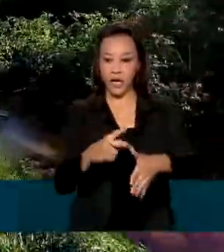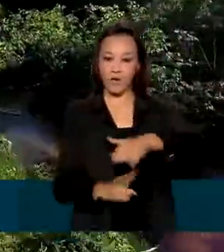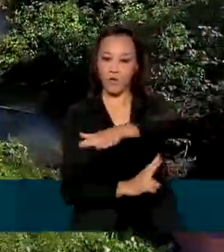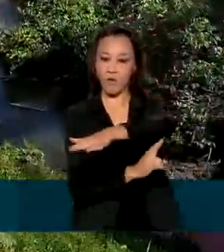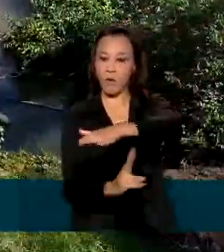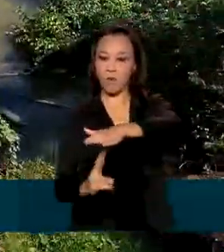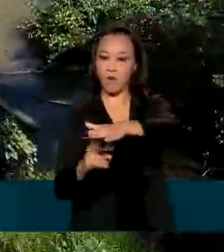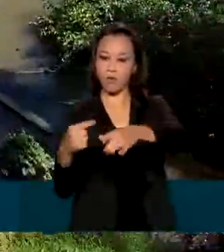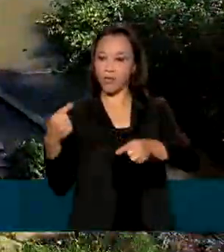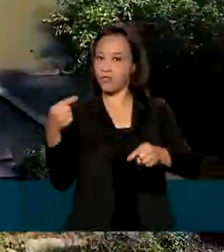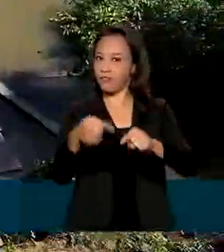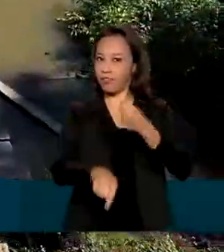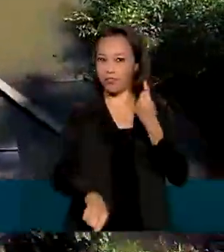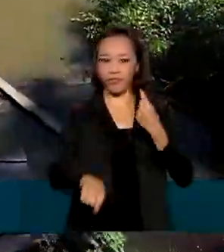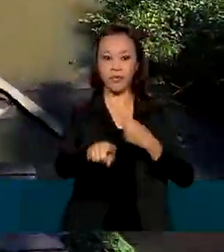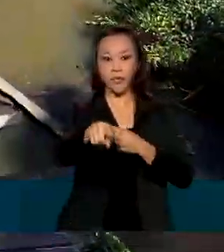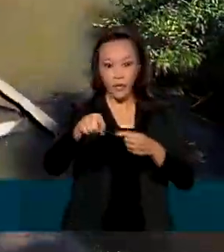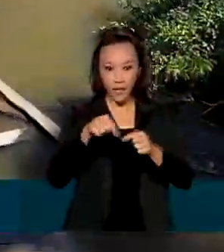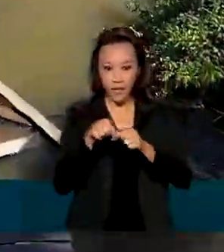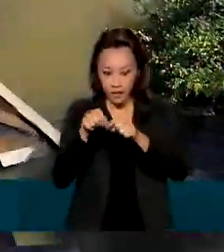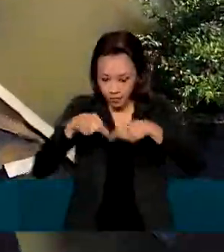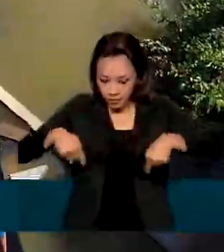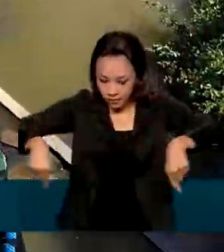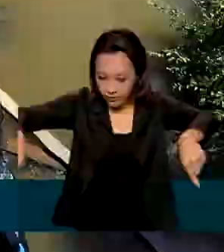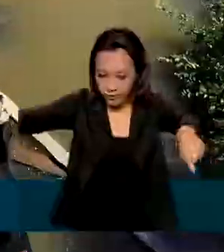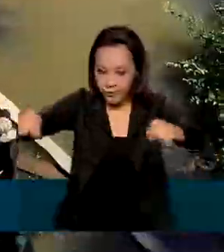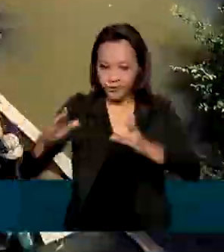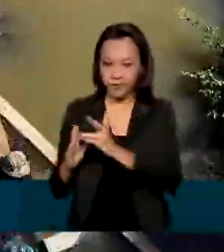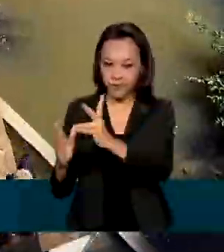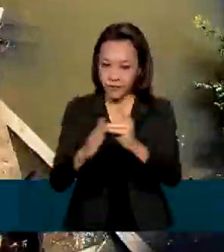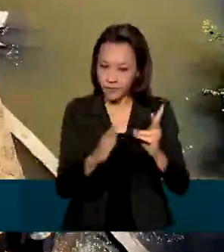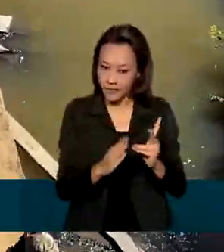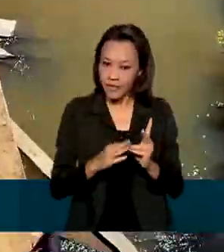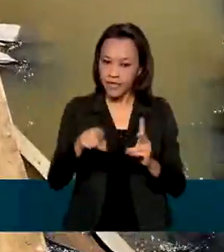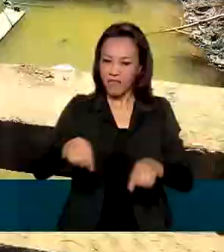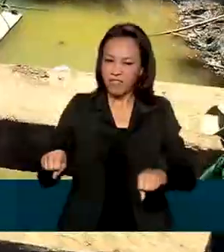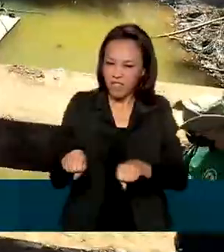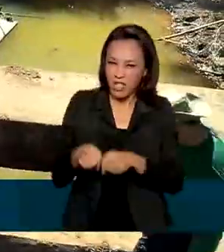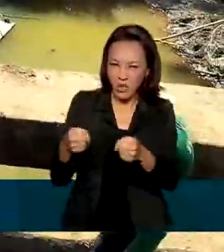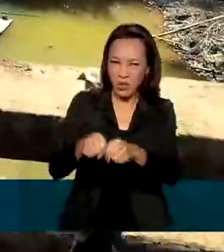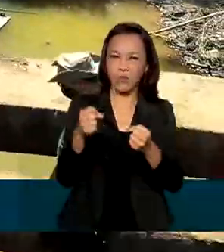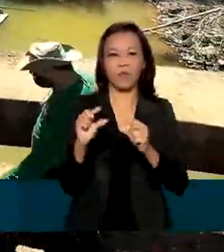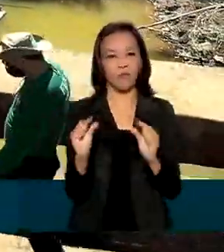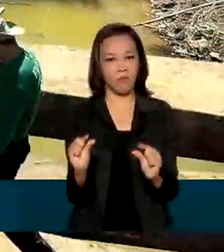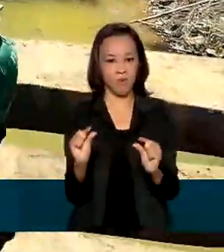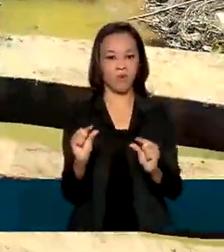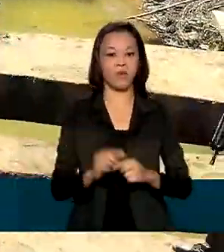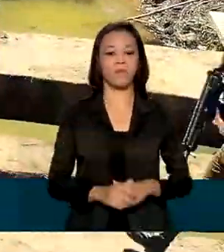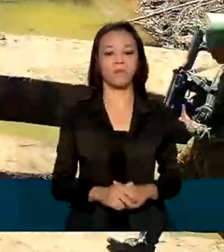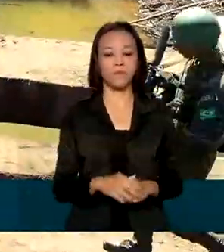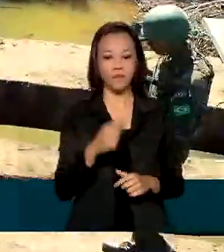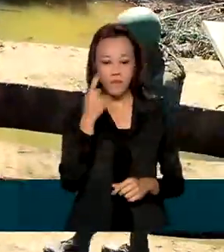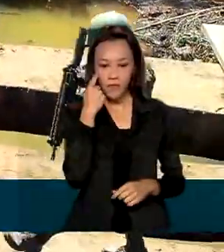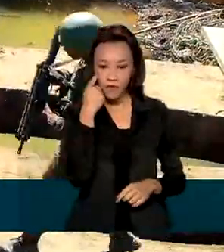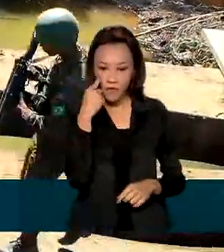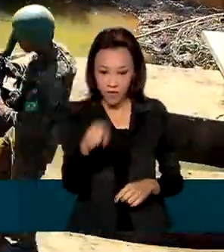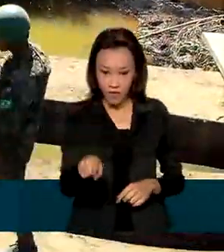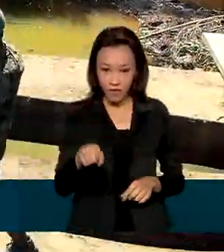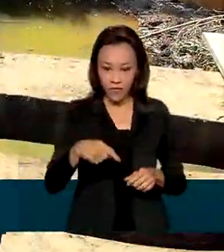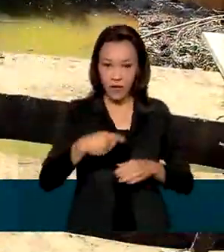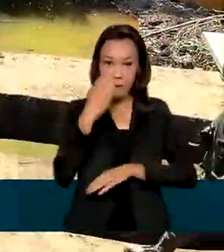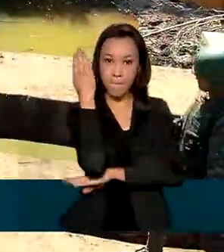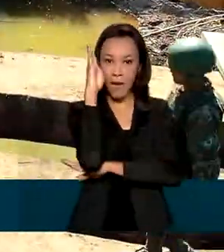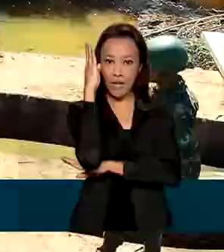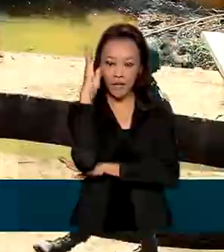ilegal, que dá acesso à área demarcada, estava parcialmente destruída. Dá até para observar algumas toras de